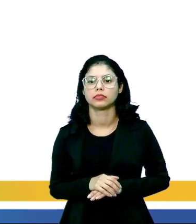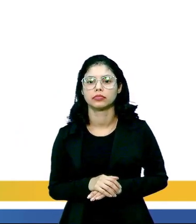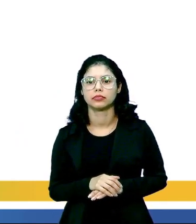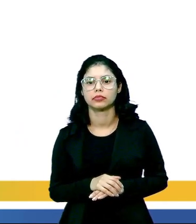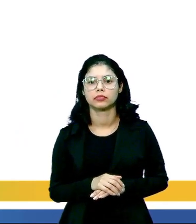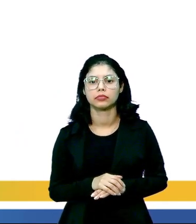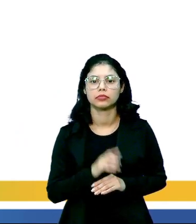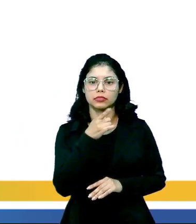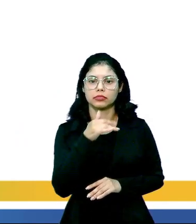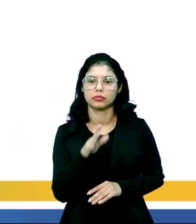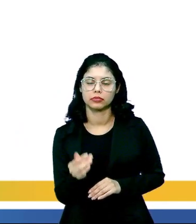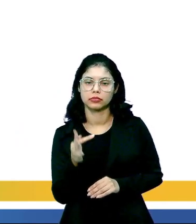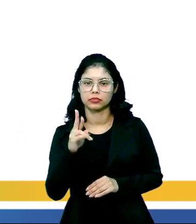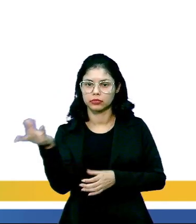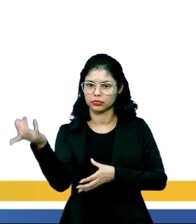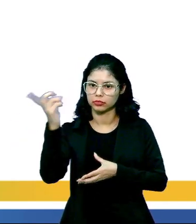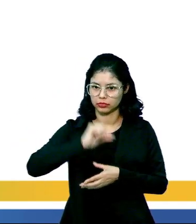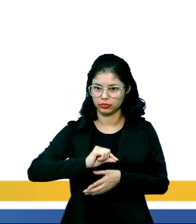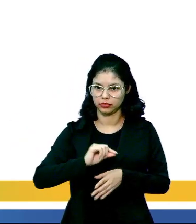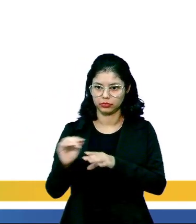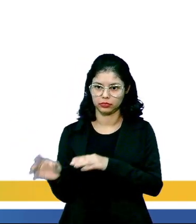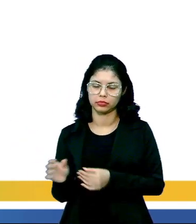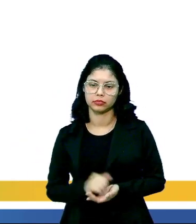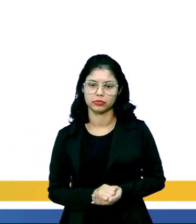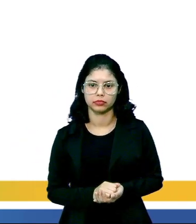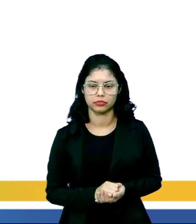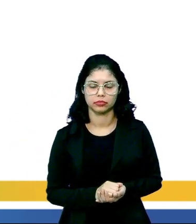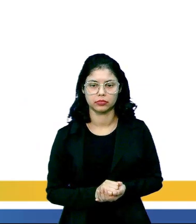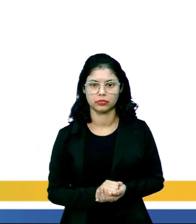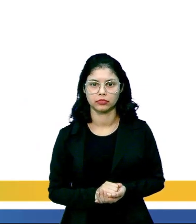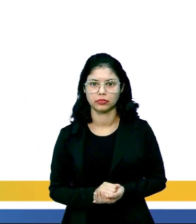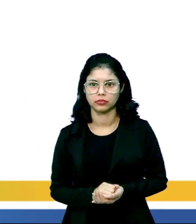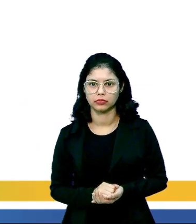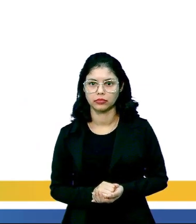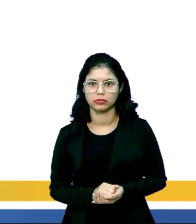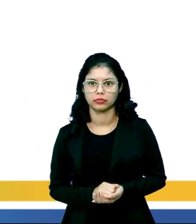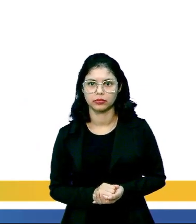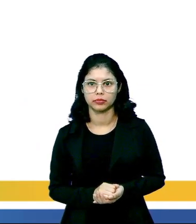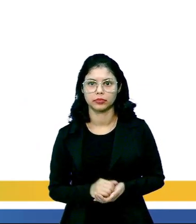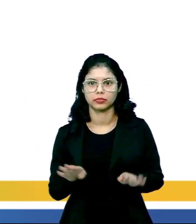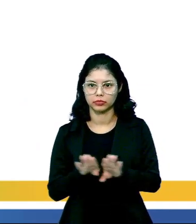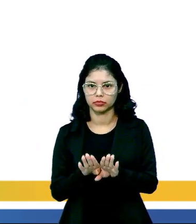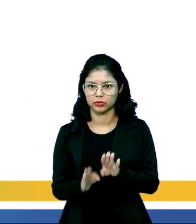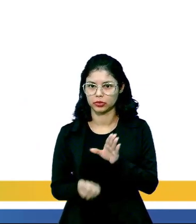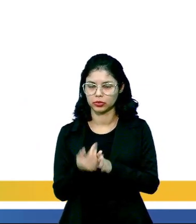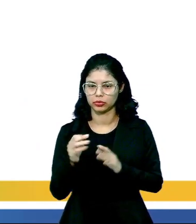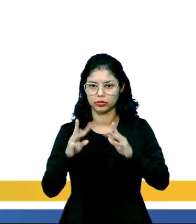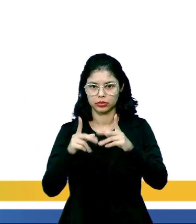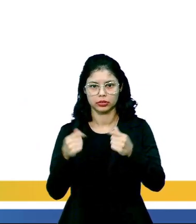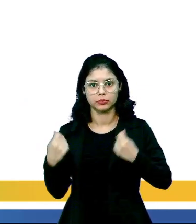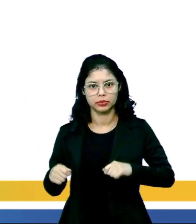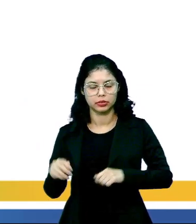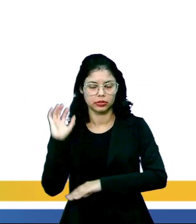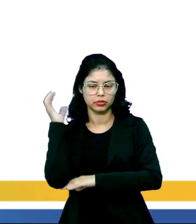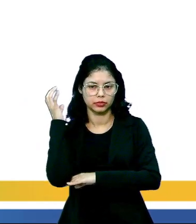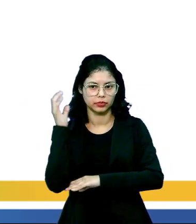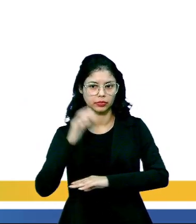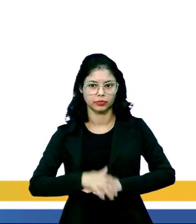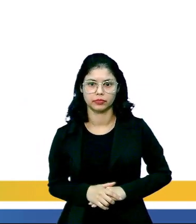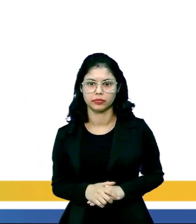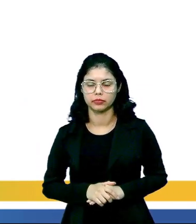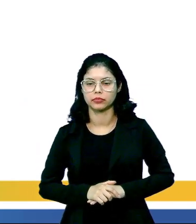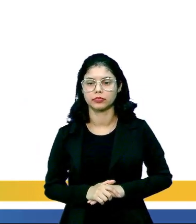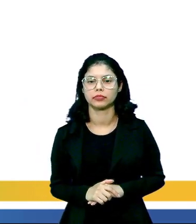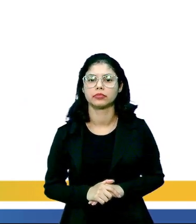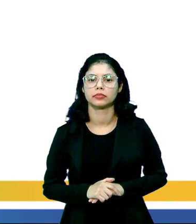leva e o floema volta com ela, tá? Com os nutrientes, elaborada, glicose e todos os nutrientes